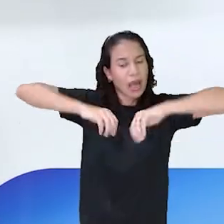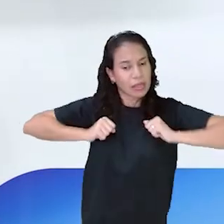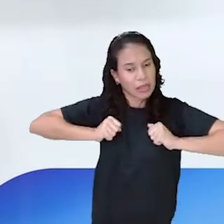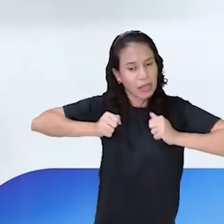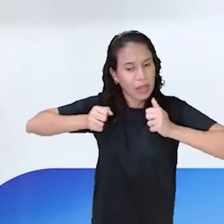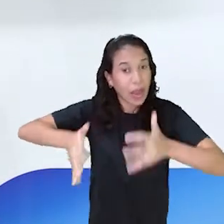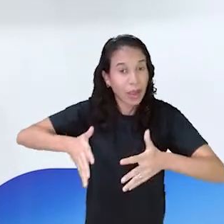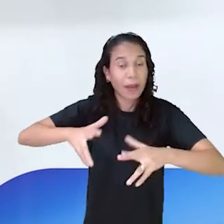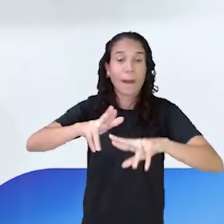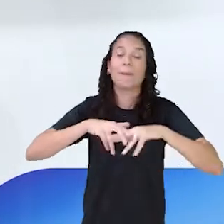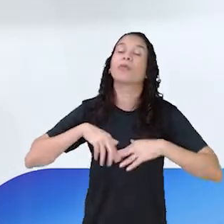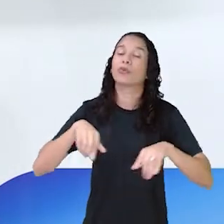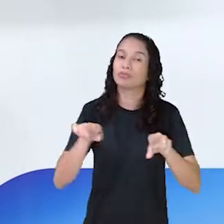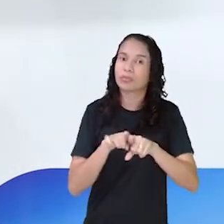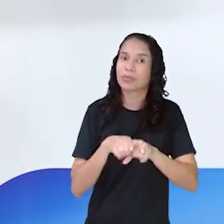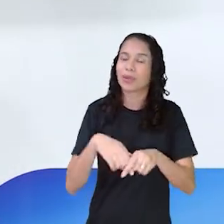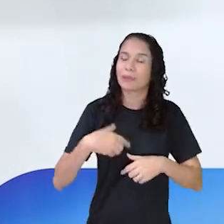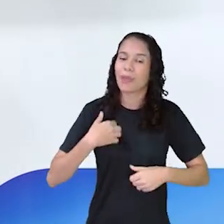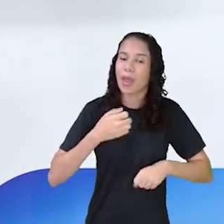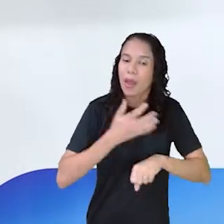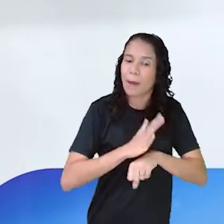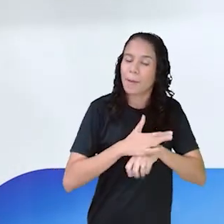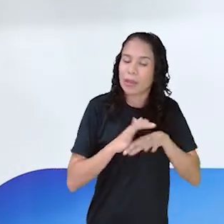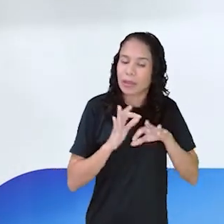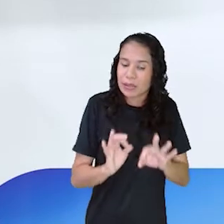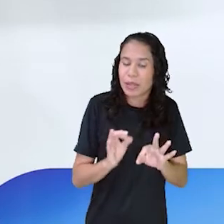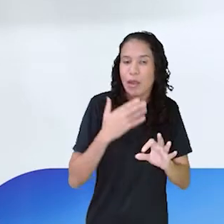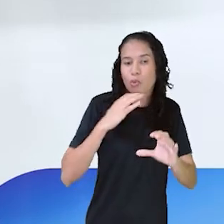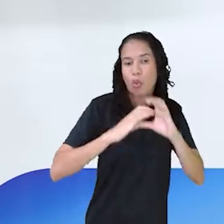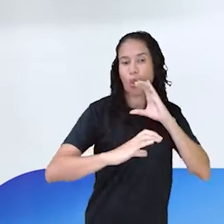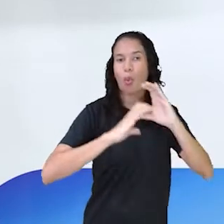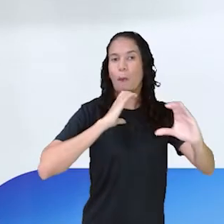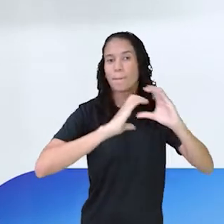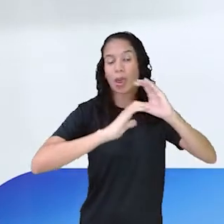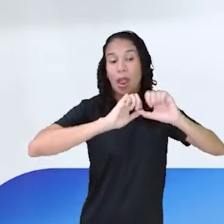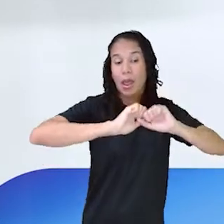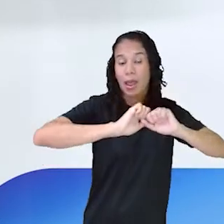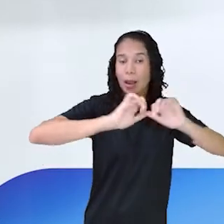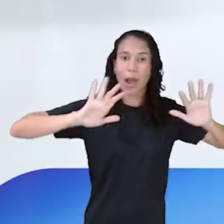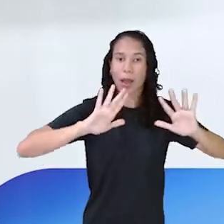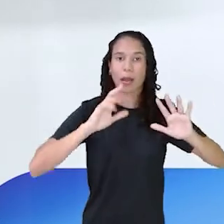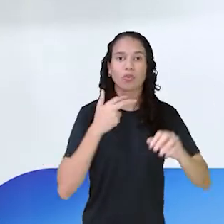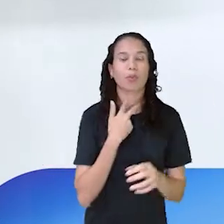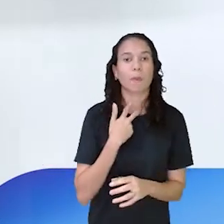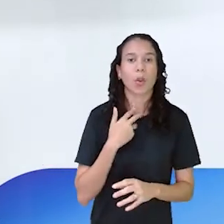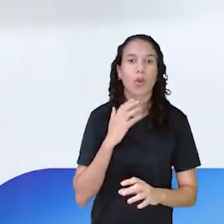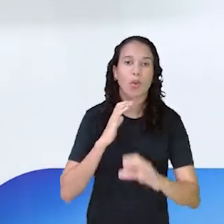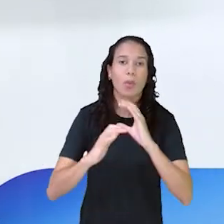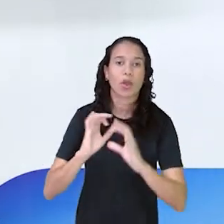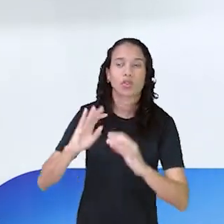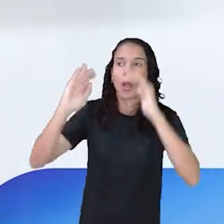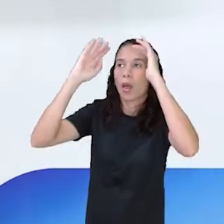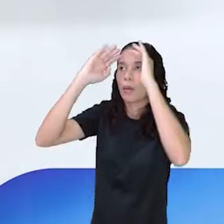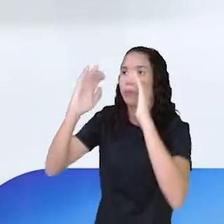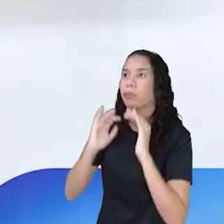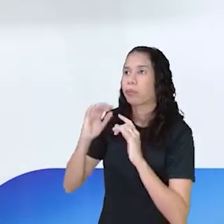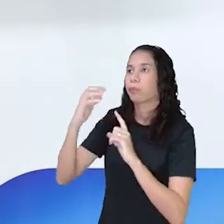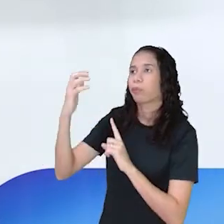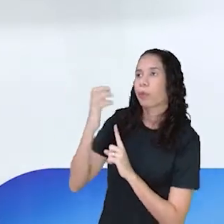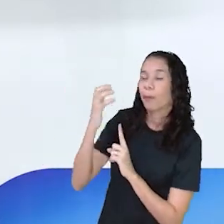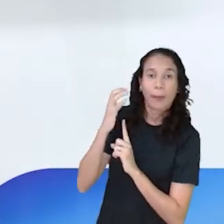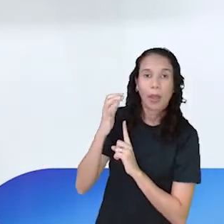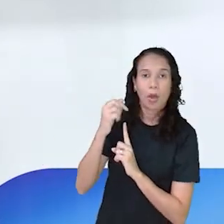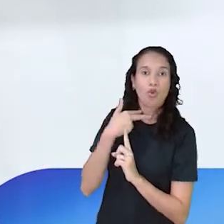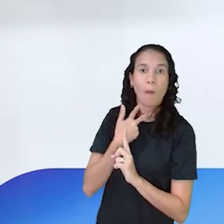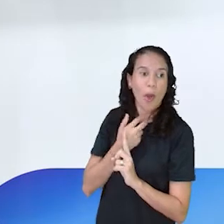assertividade também, ela se configura a partir da comunicação. A comunicação não pode ser passiva, a comunicação não pode ser agressiva.